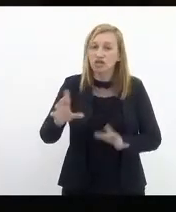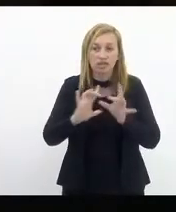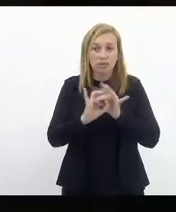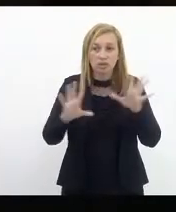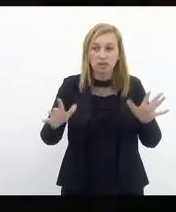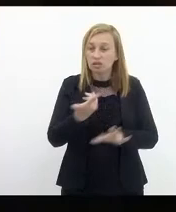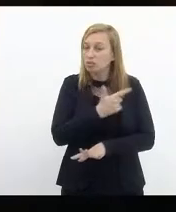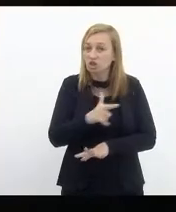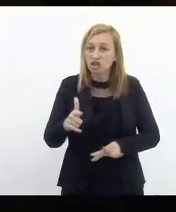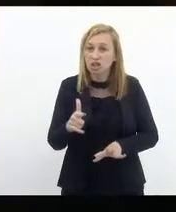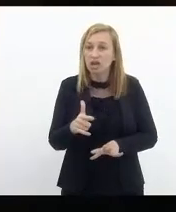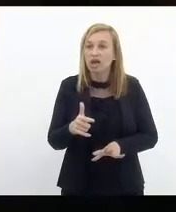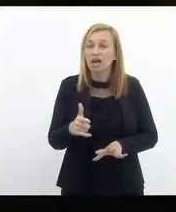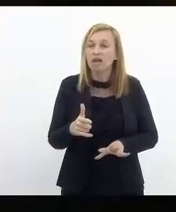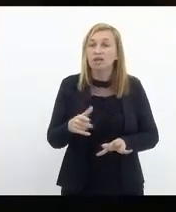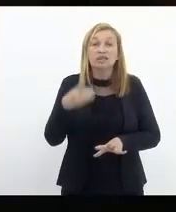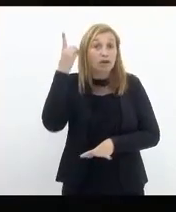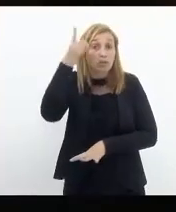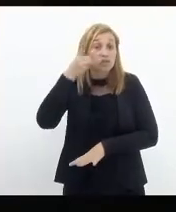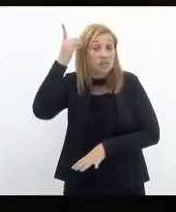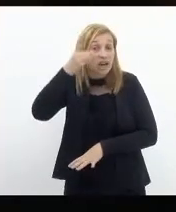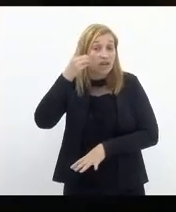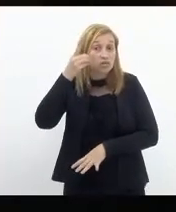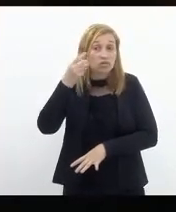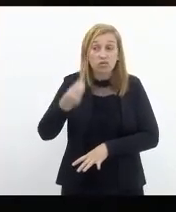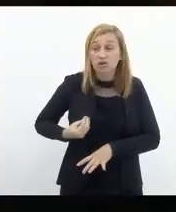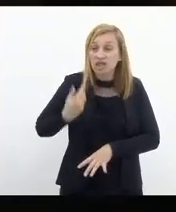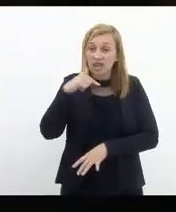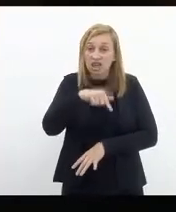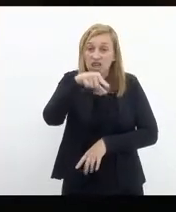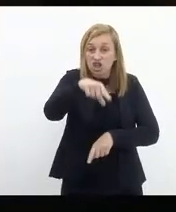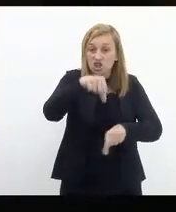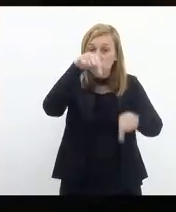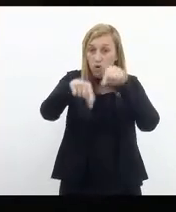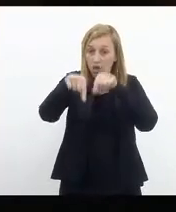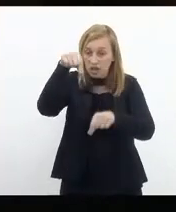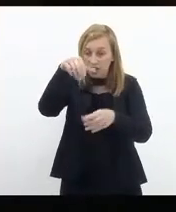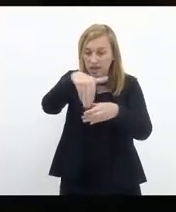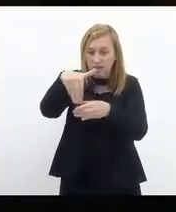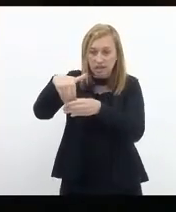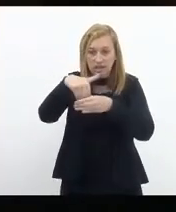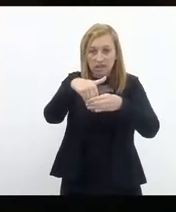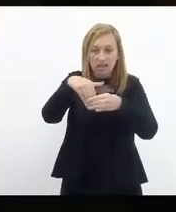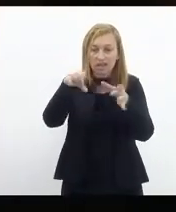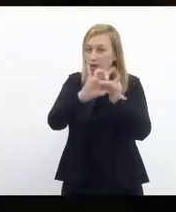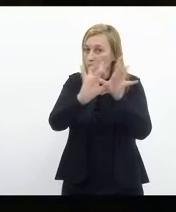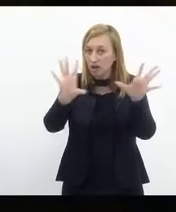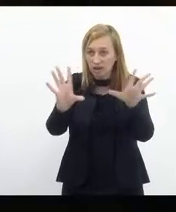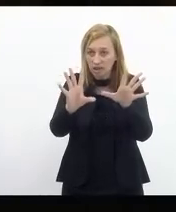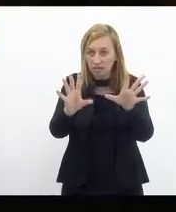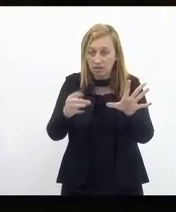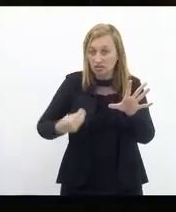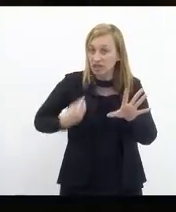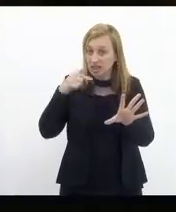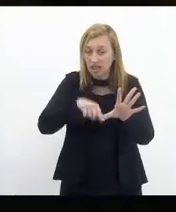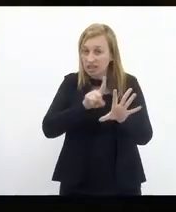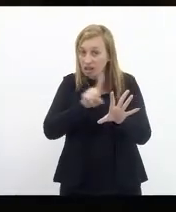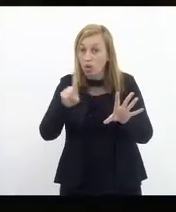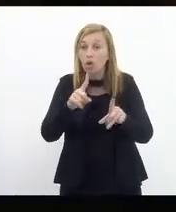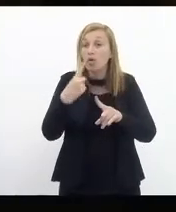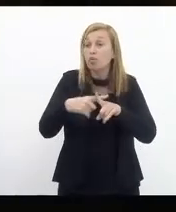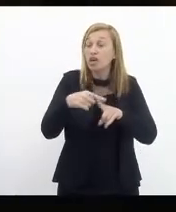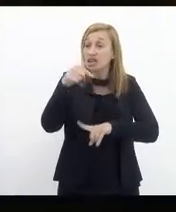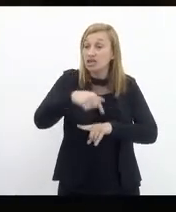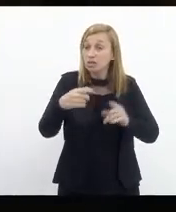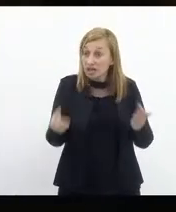não existiria, deputados e deputadas aqui, eleitos e eleitas democraticamente, não estariam aqui porque esse espaço